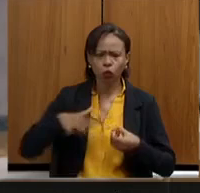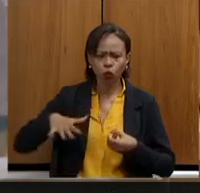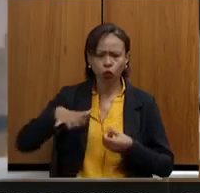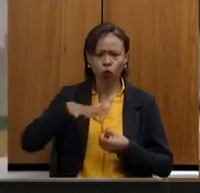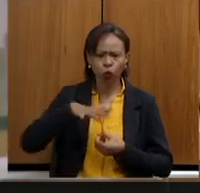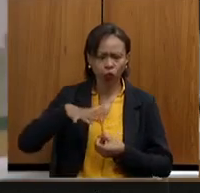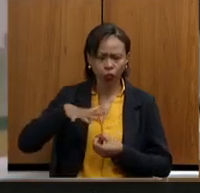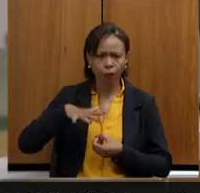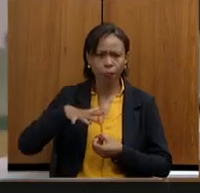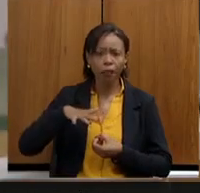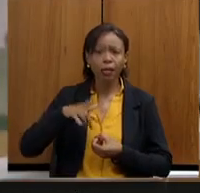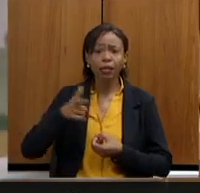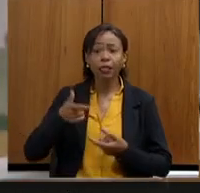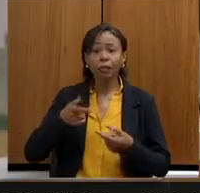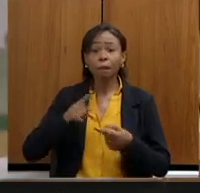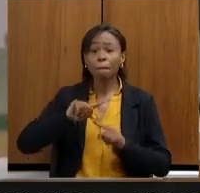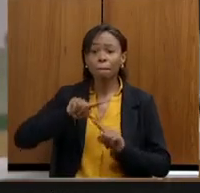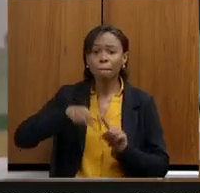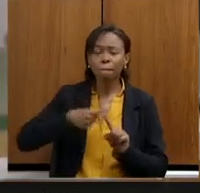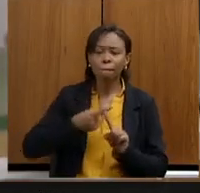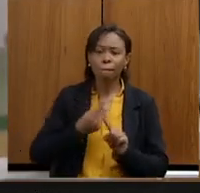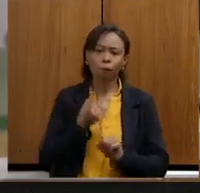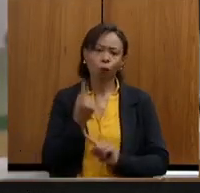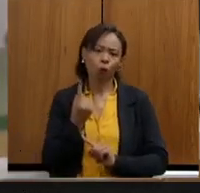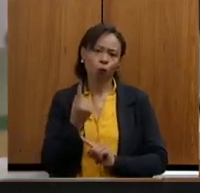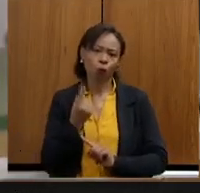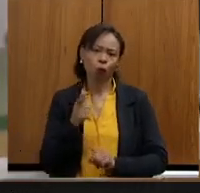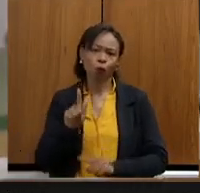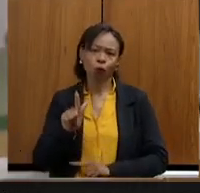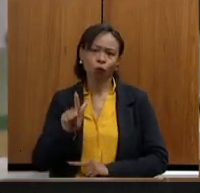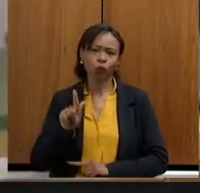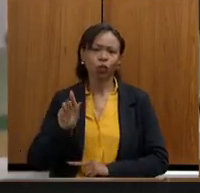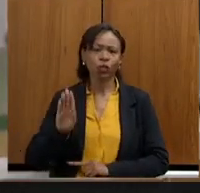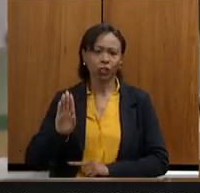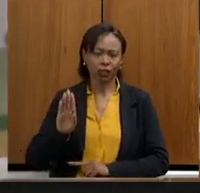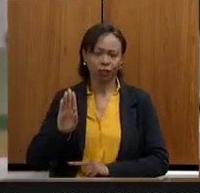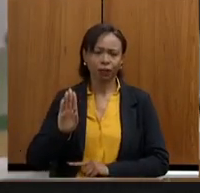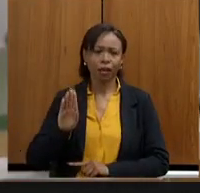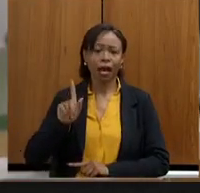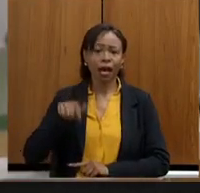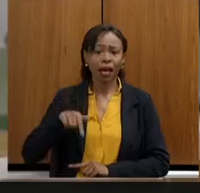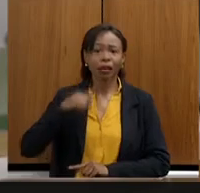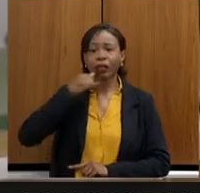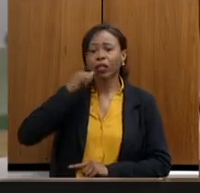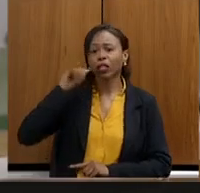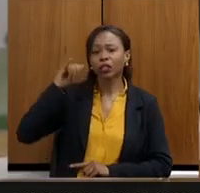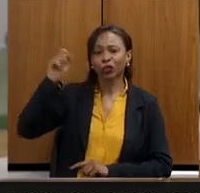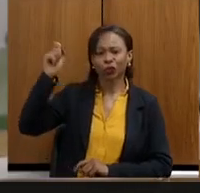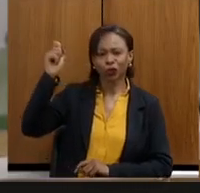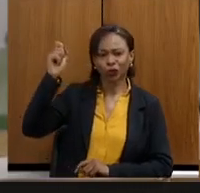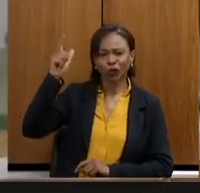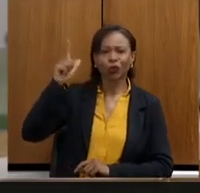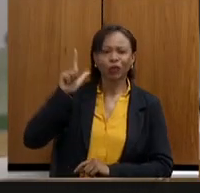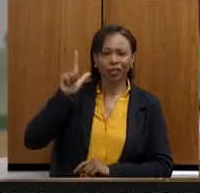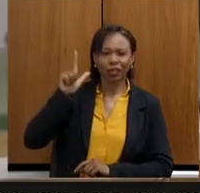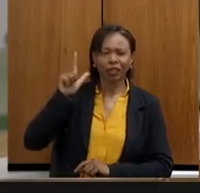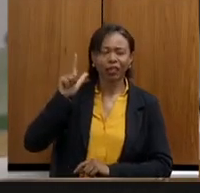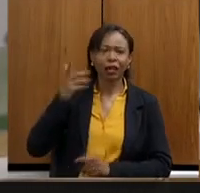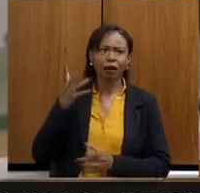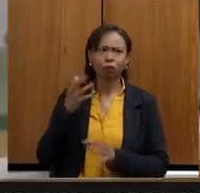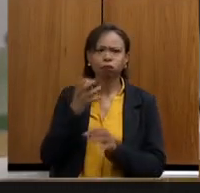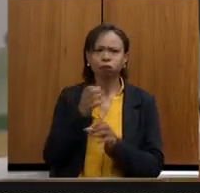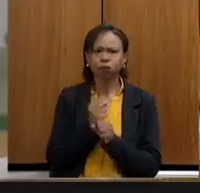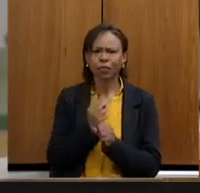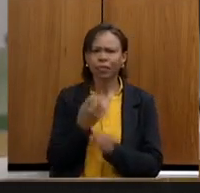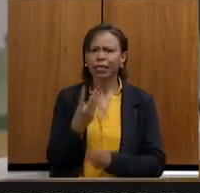e mais 1 giga de energia solar. Então, um projeto de 3 gigas de